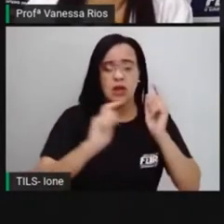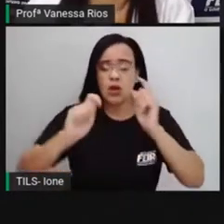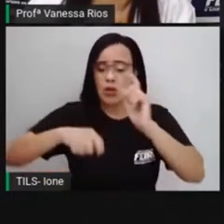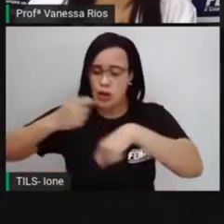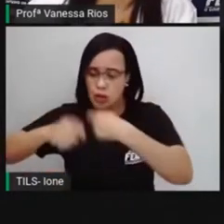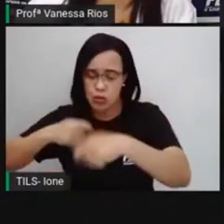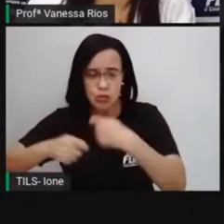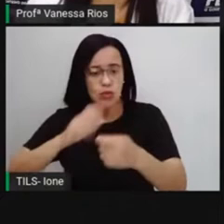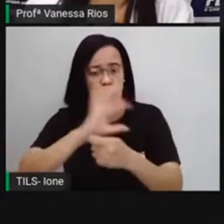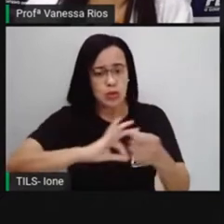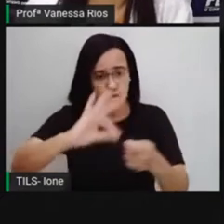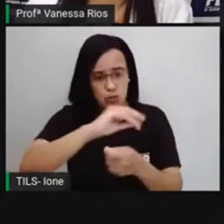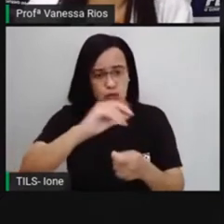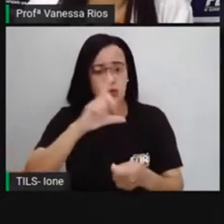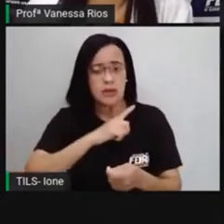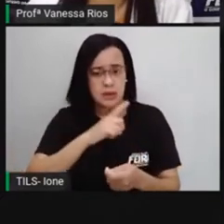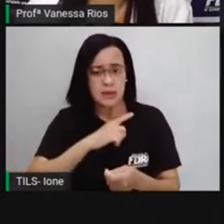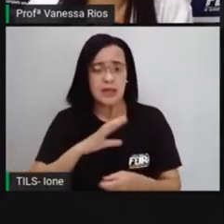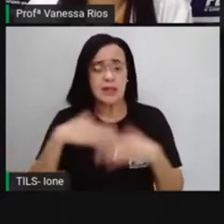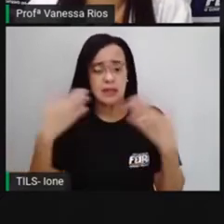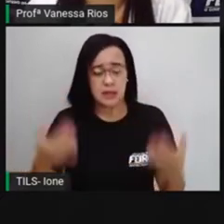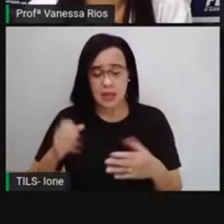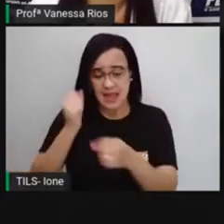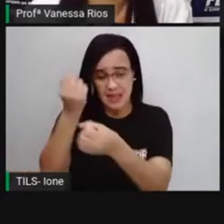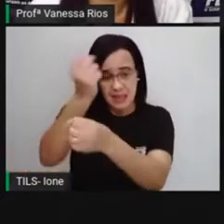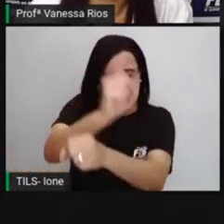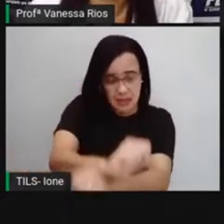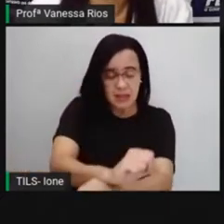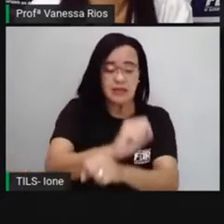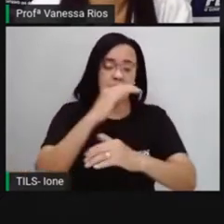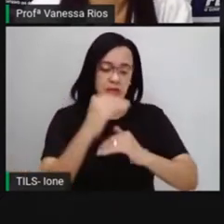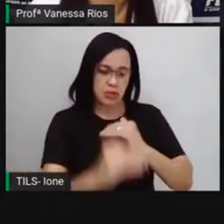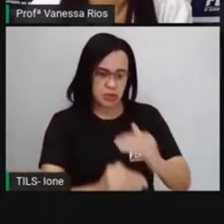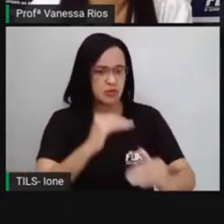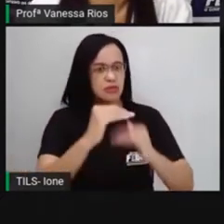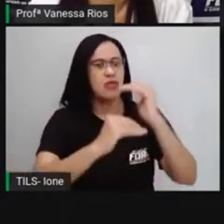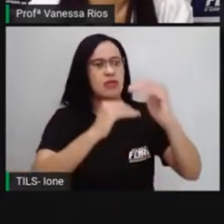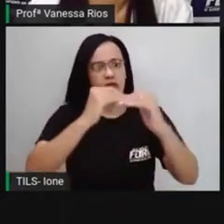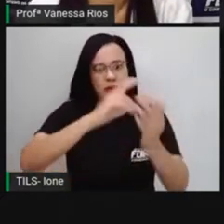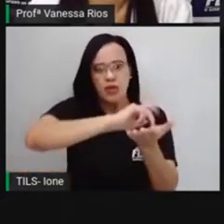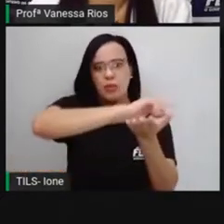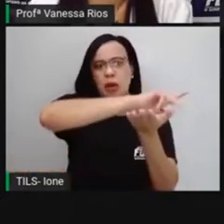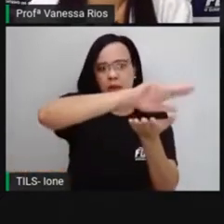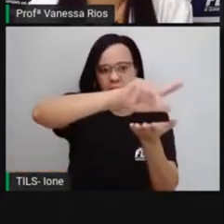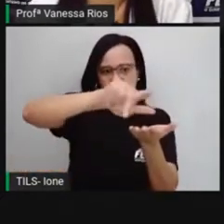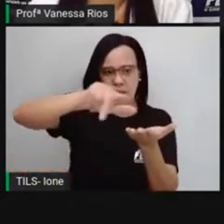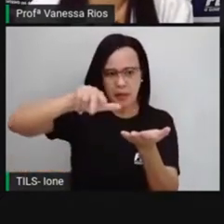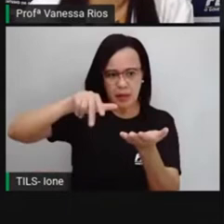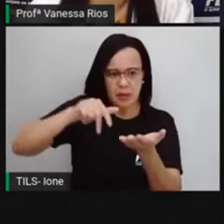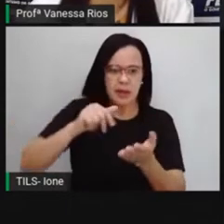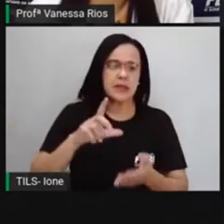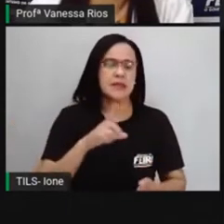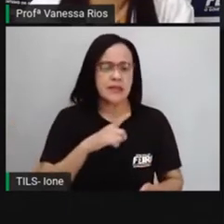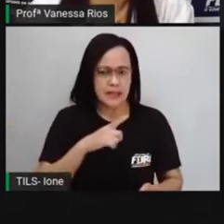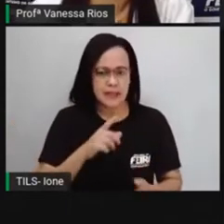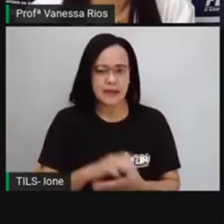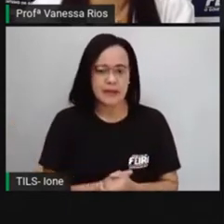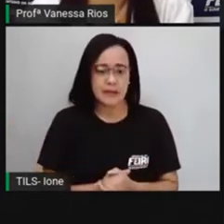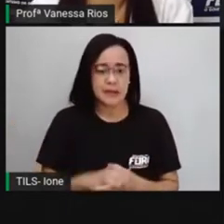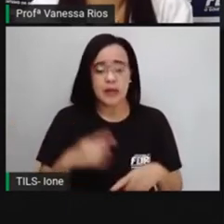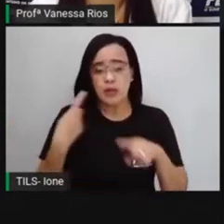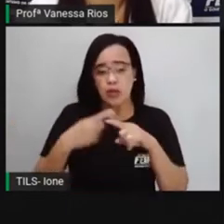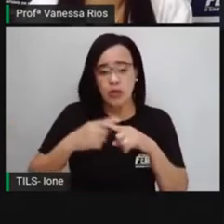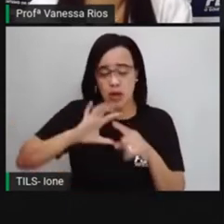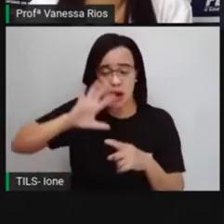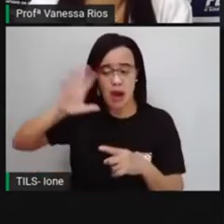de muitas formas. A Pró já falou isso aqui, é importante a gente lembrar. Quando a gente fala em africanos, né, a